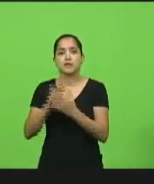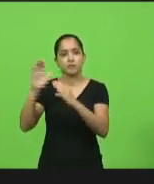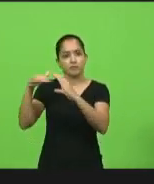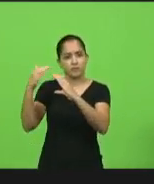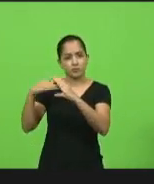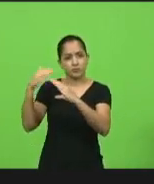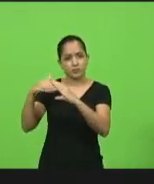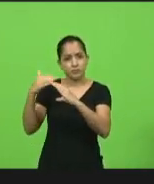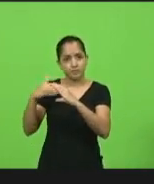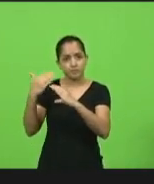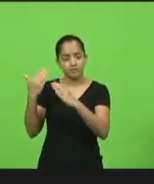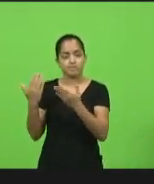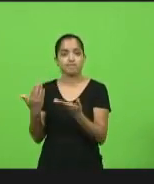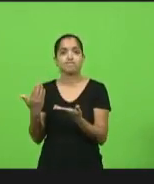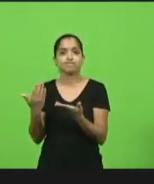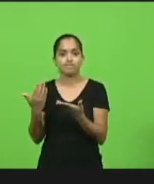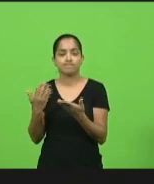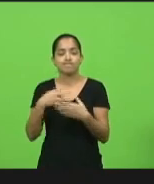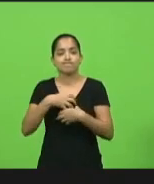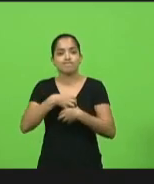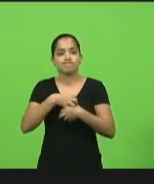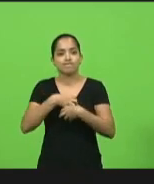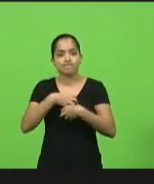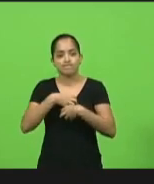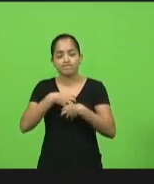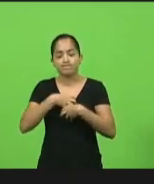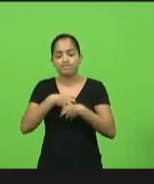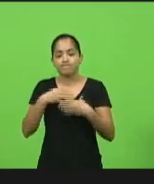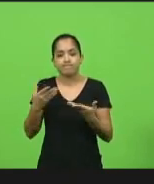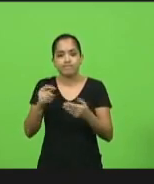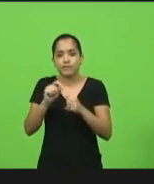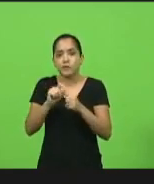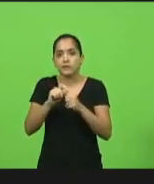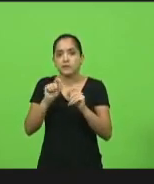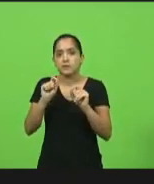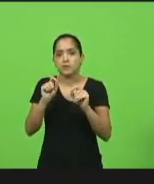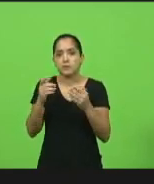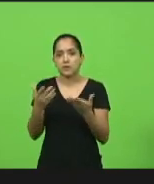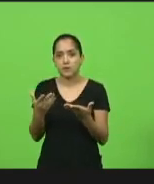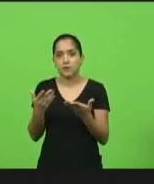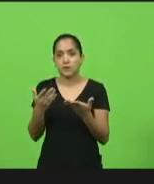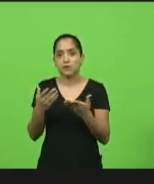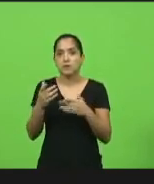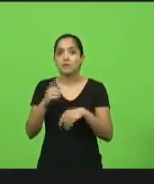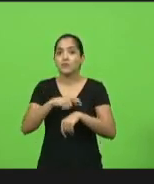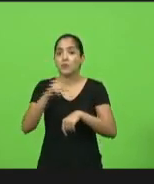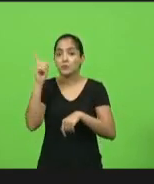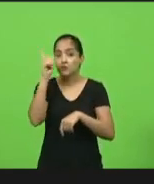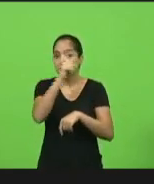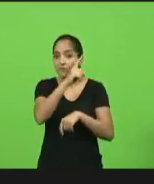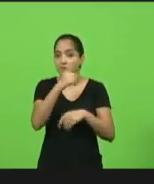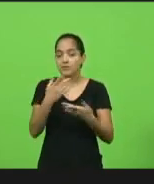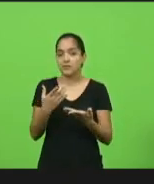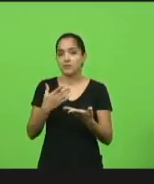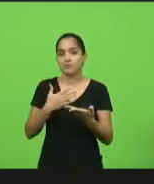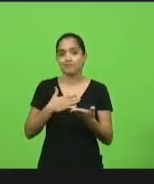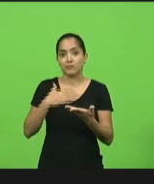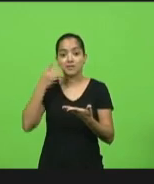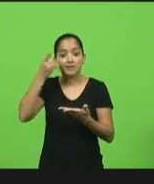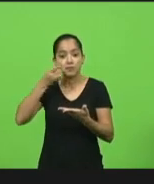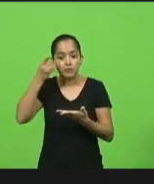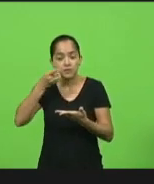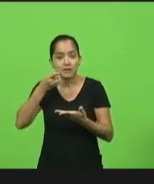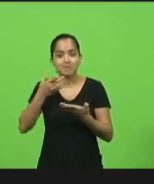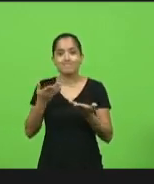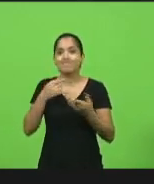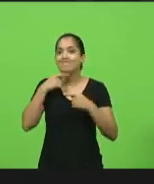realmente nós nos sentimos impotentes. Momento muito difícil que a gente se sente impotente por ser parlamentar e não conseguir